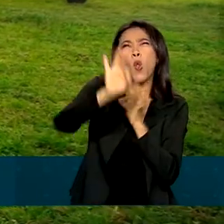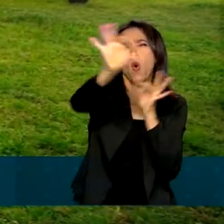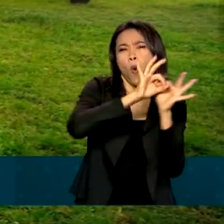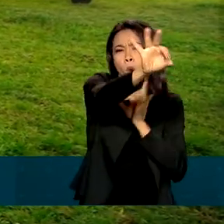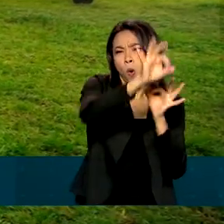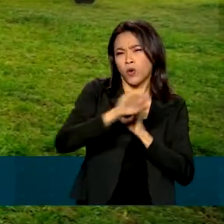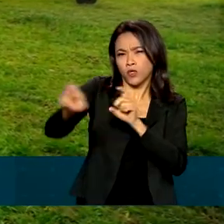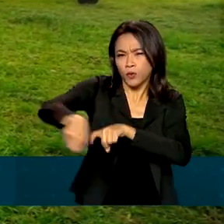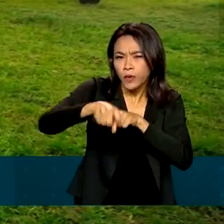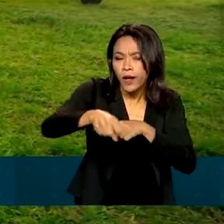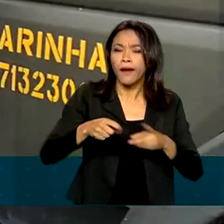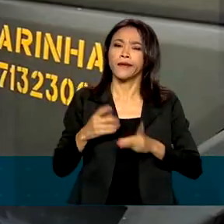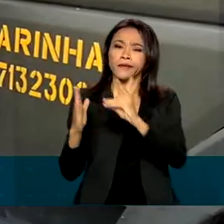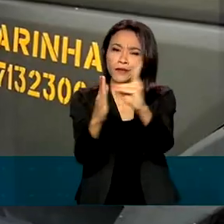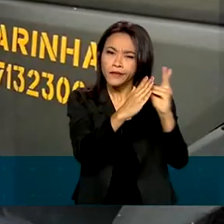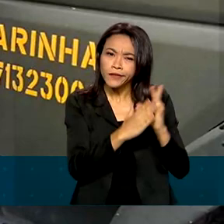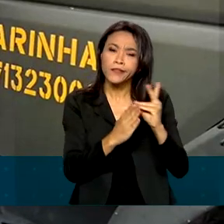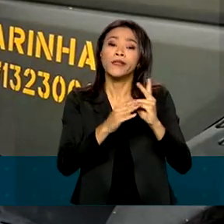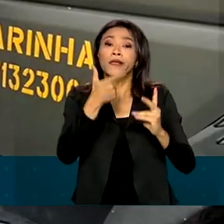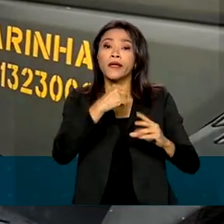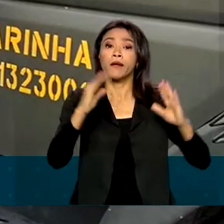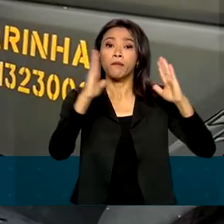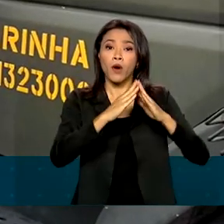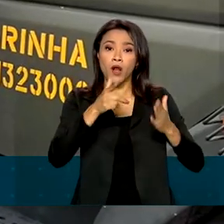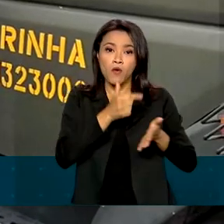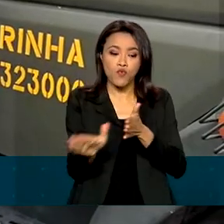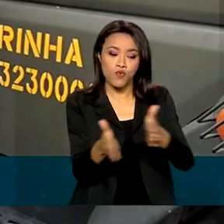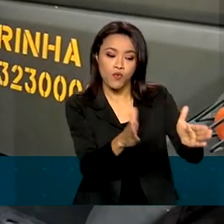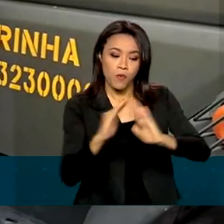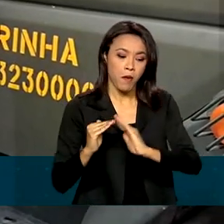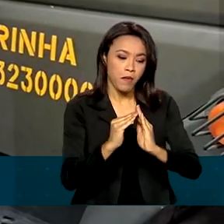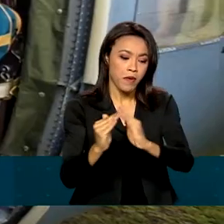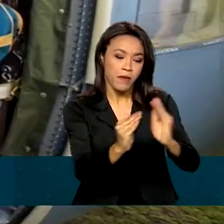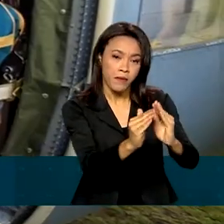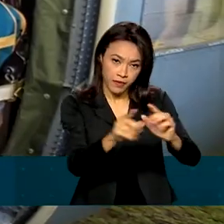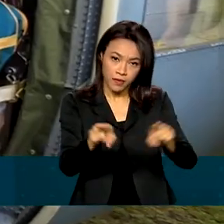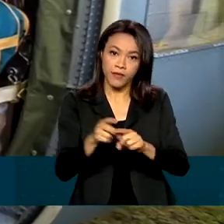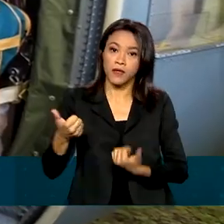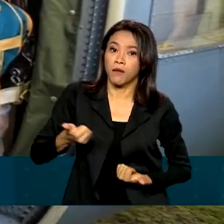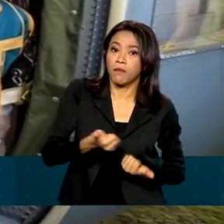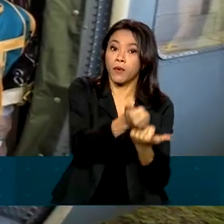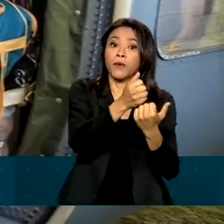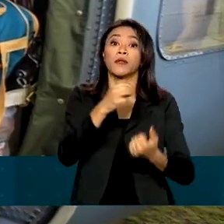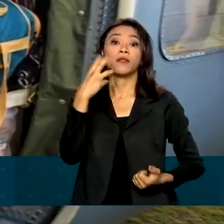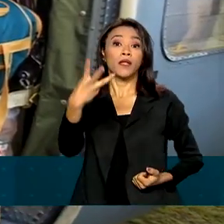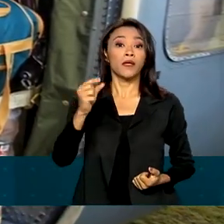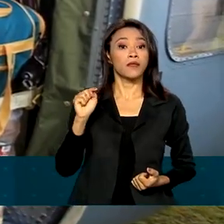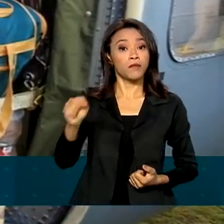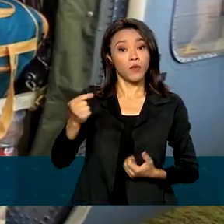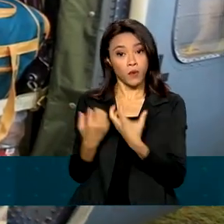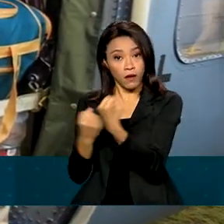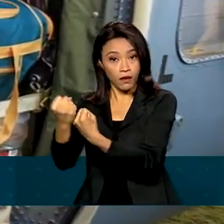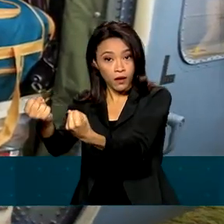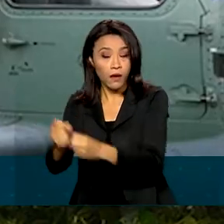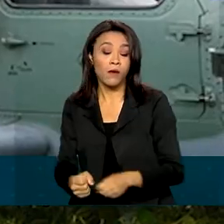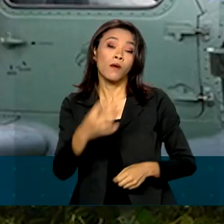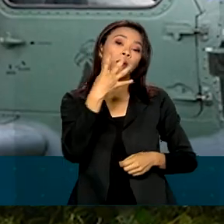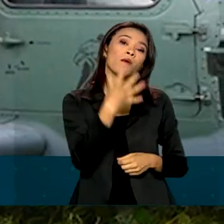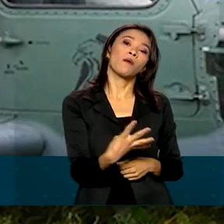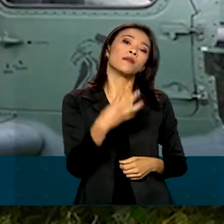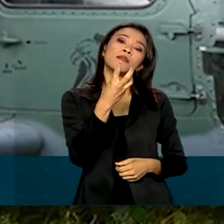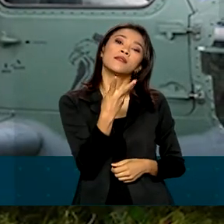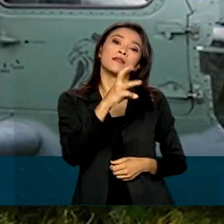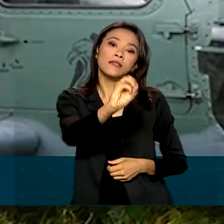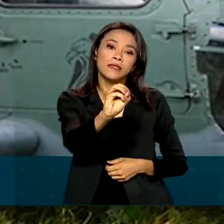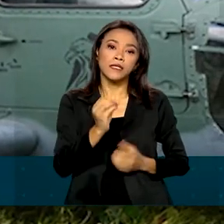rurais, indígenas e comunidades ribeirinhas. Segundo o Ministério da Defesa, 3 mil viaturas, 430 embarcações